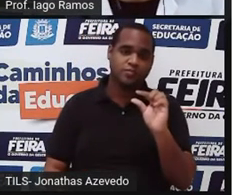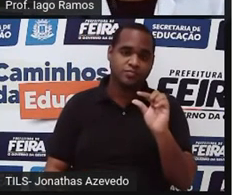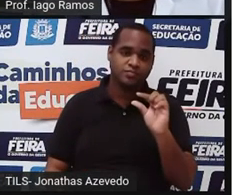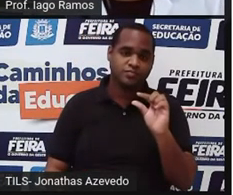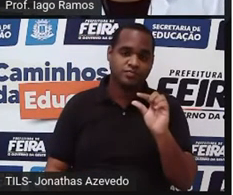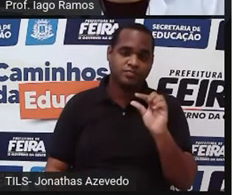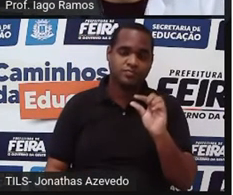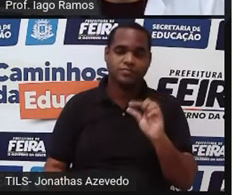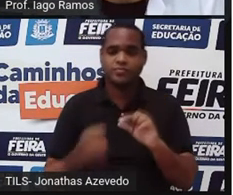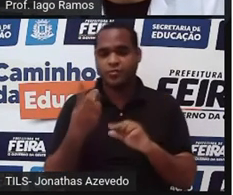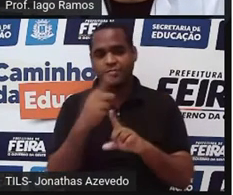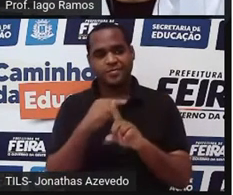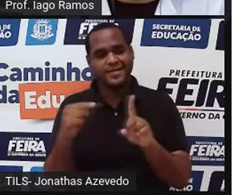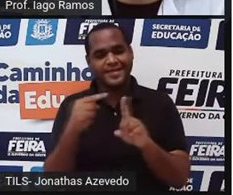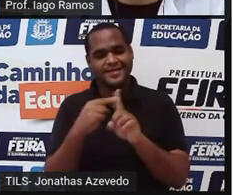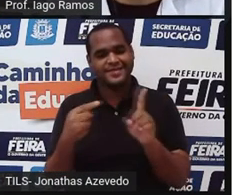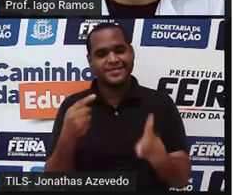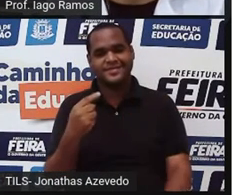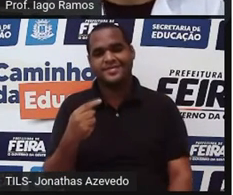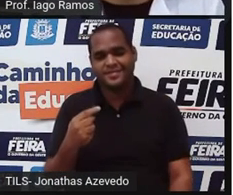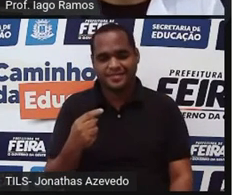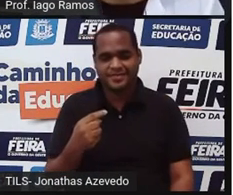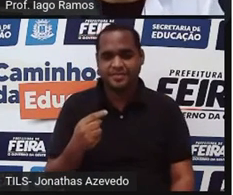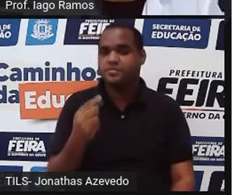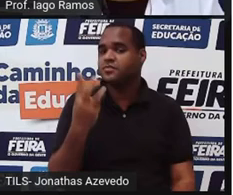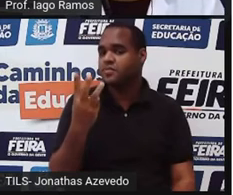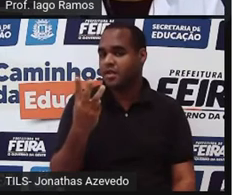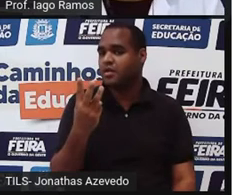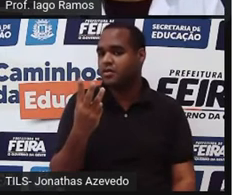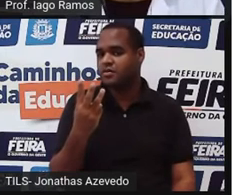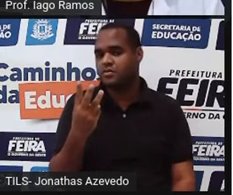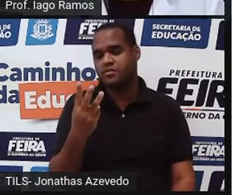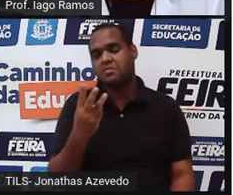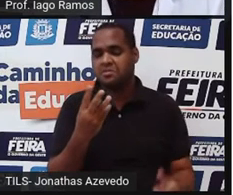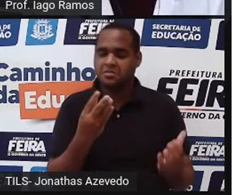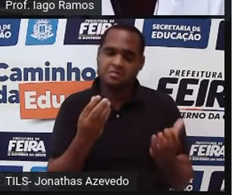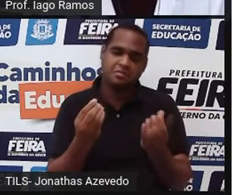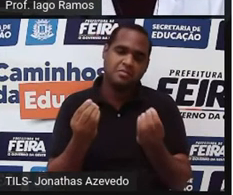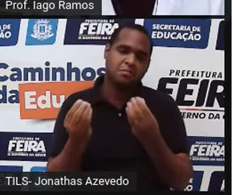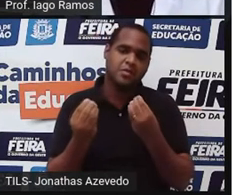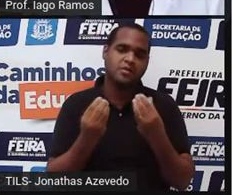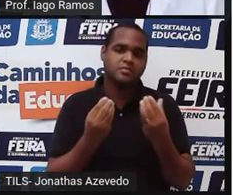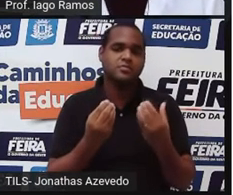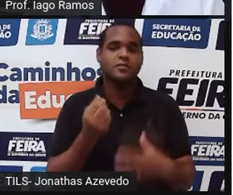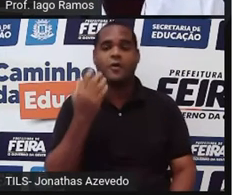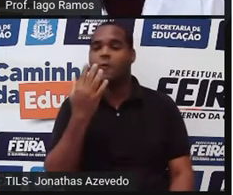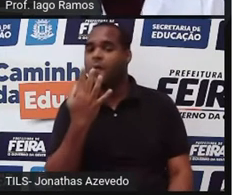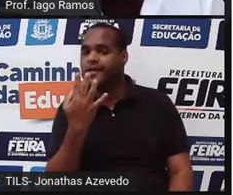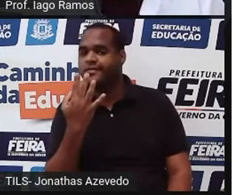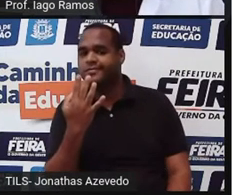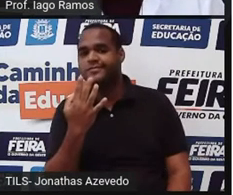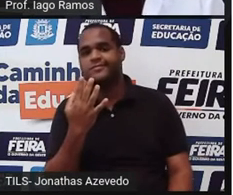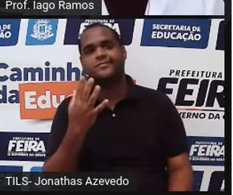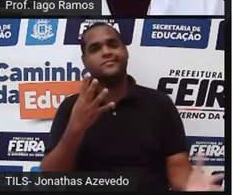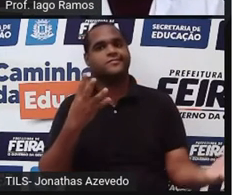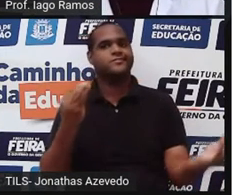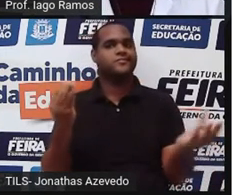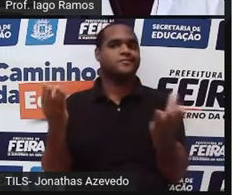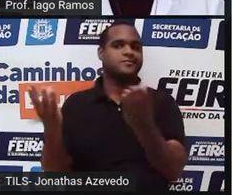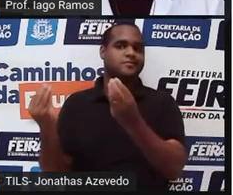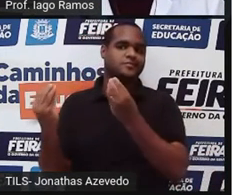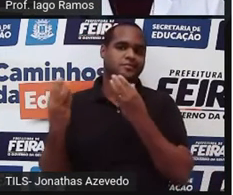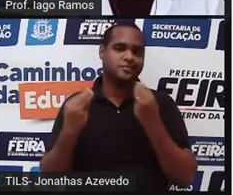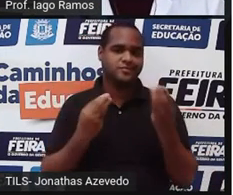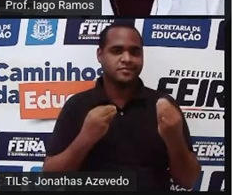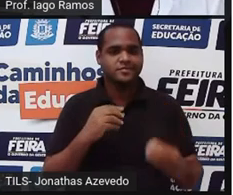pouco. Número 2, em laranja para metade. Número 3, em amarelo para maioria. Ou número 4, em verde